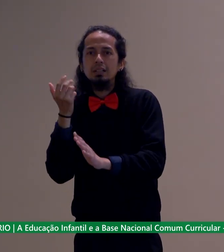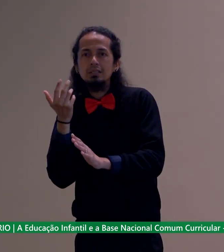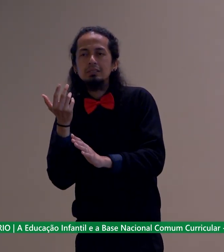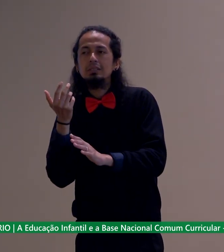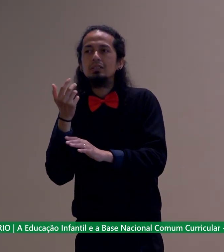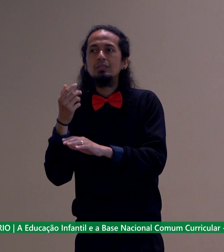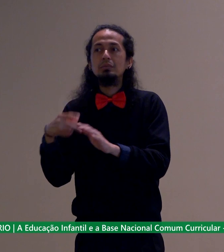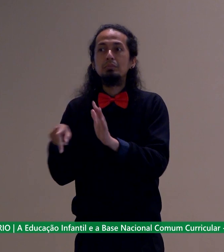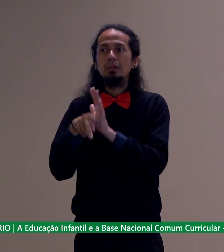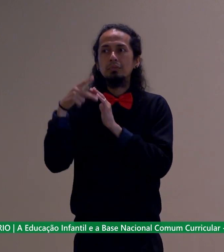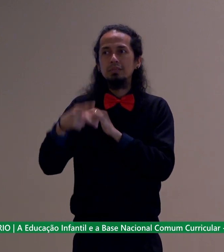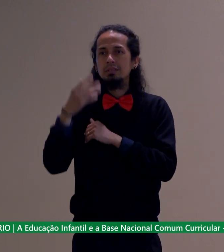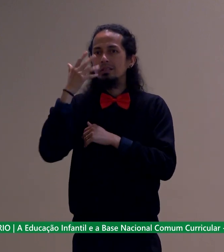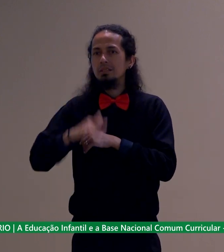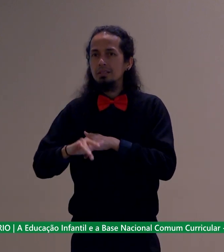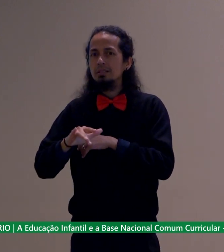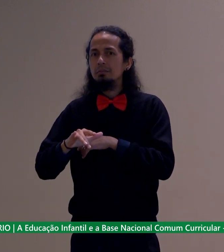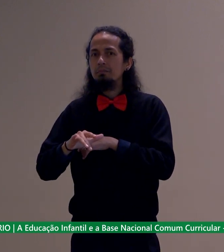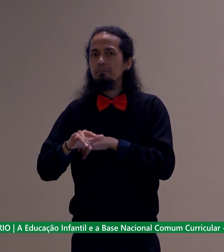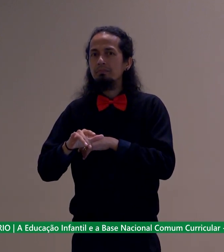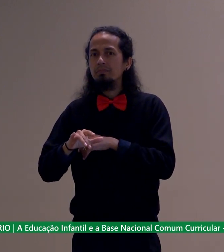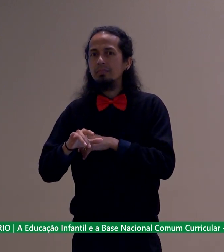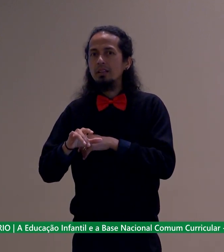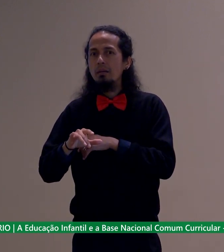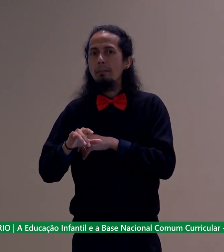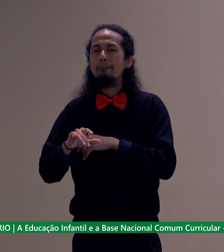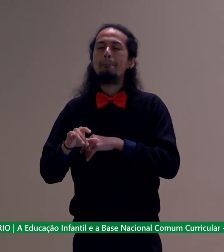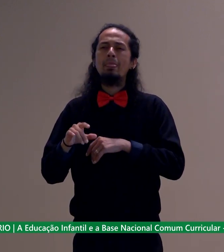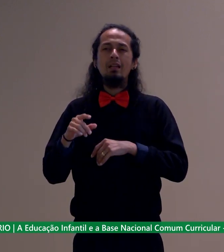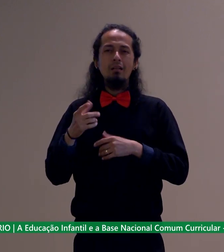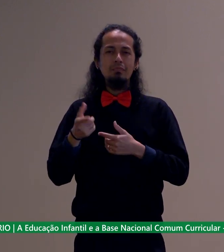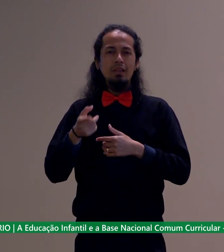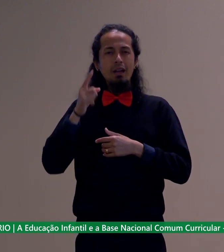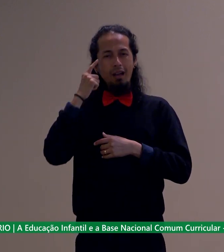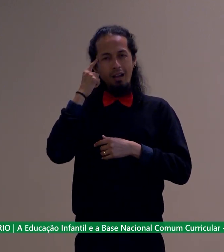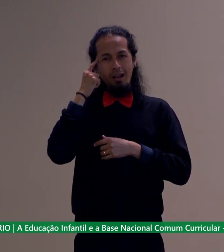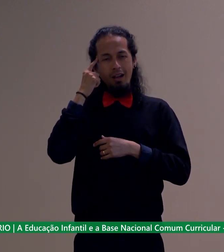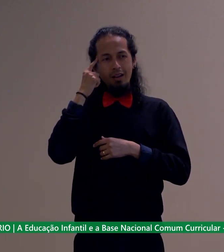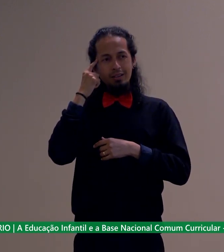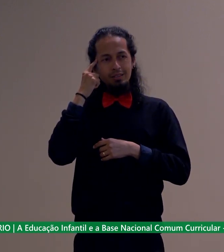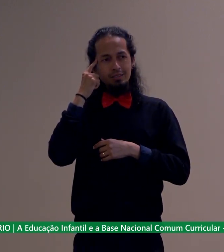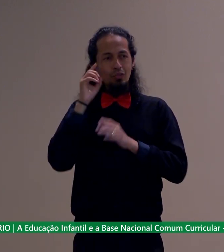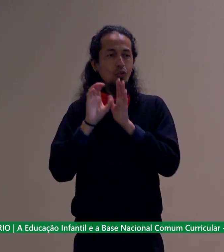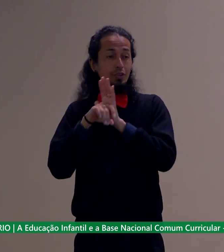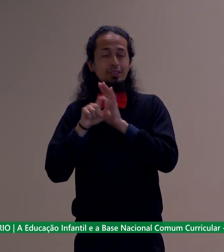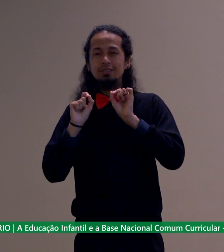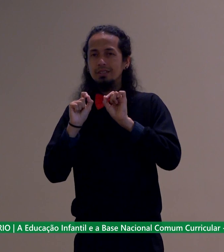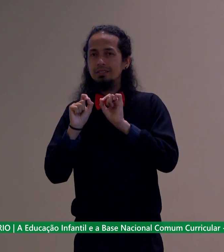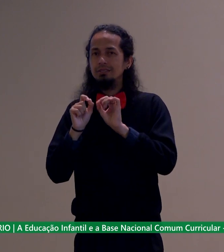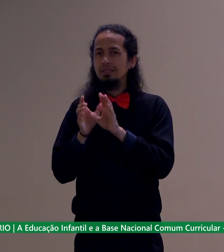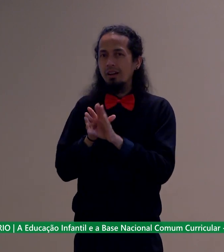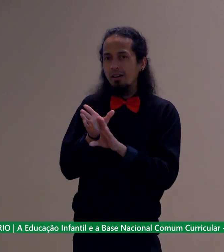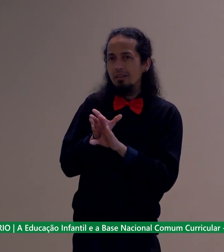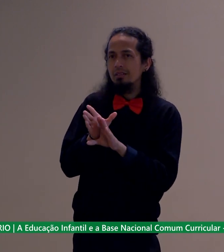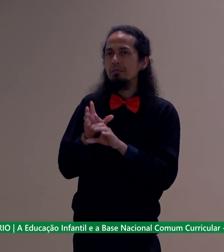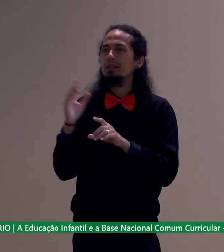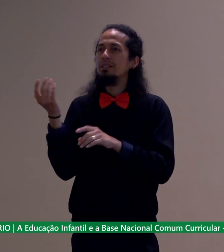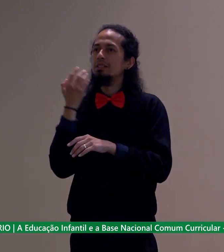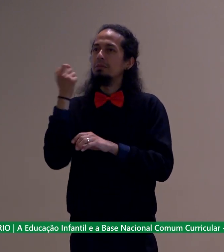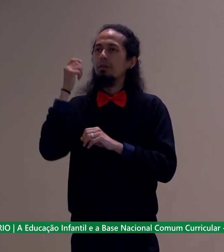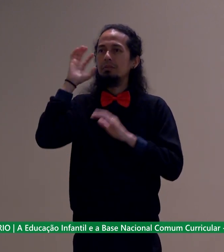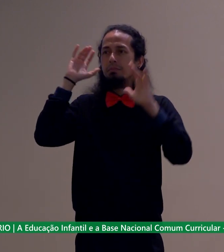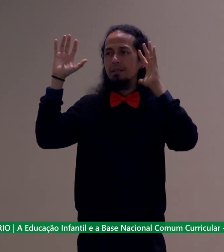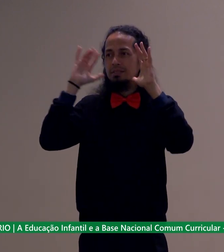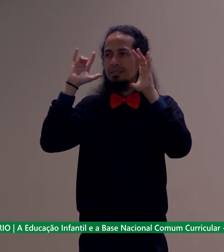então aquela ideia de aconselhamento que aparece lá na narrativa e que a gente pode um pouco levar para pensar um pouco na